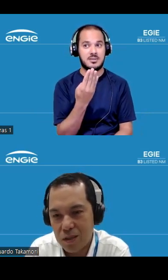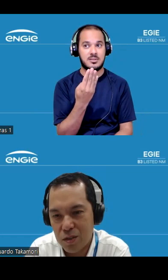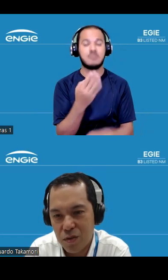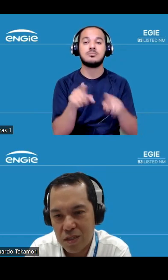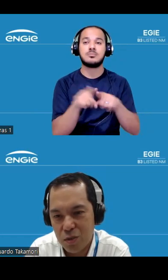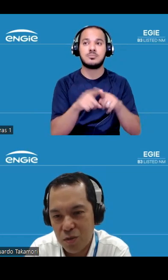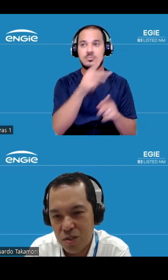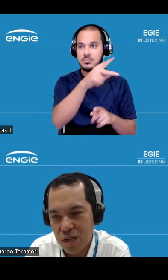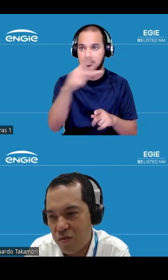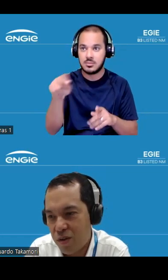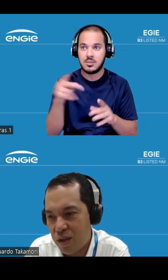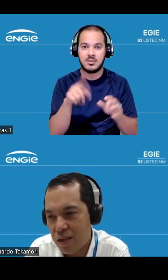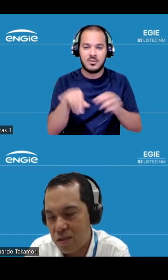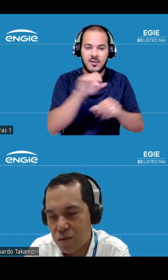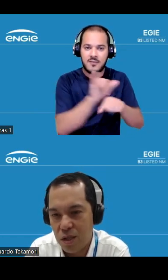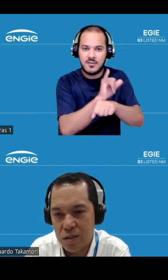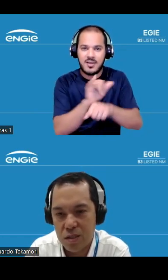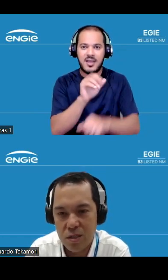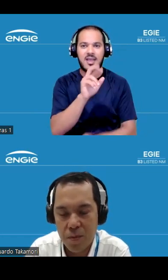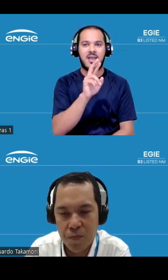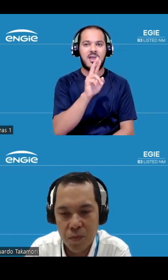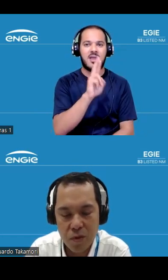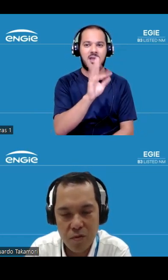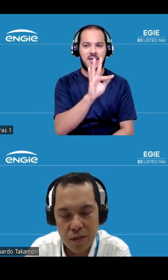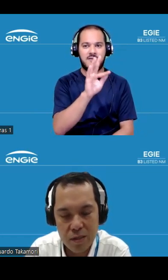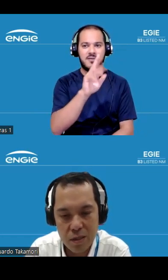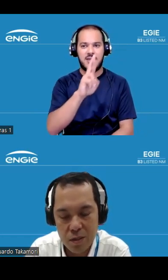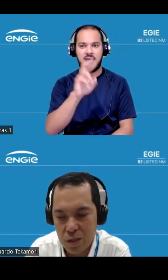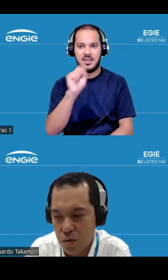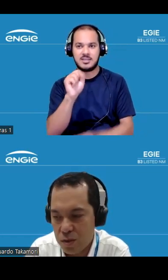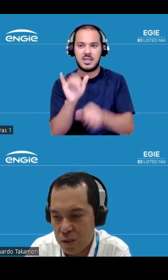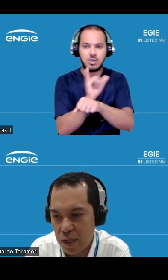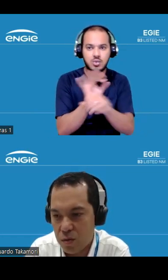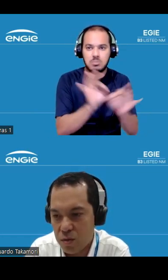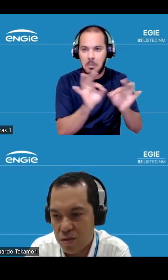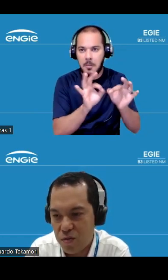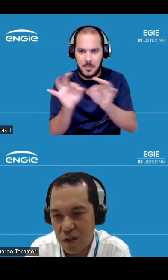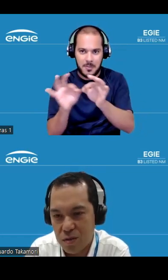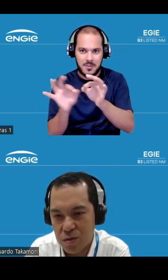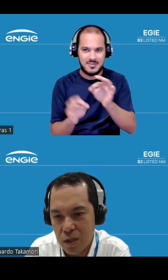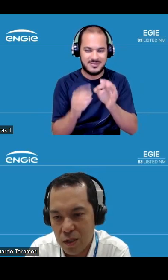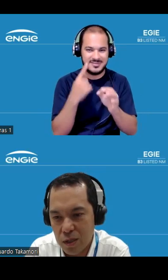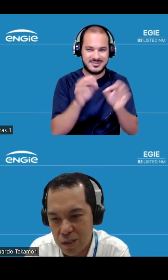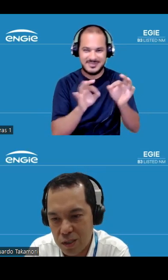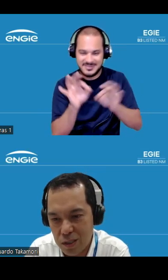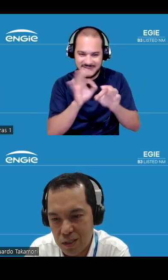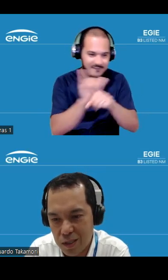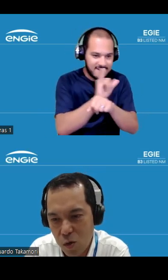também a gente faz ajustes de FRS ou seja a gente faz a gente desconsidera todos os efeitos